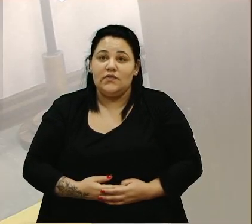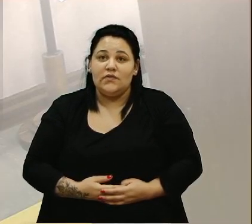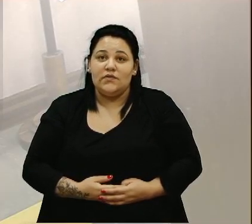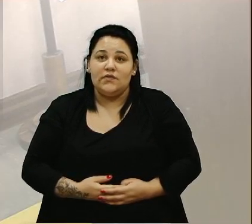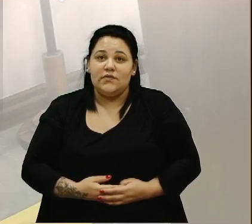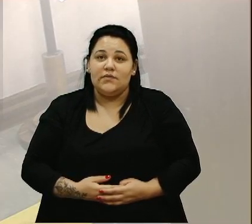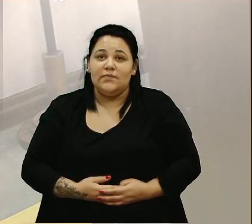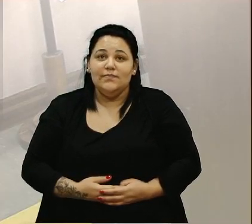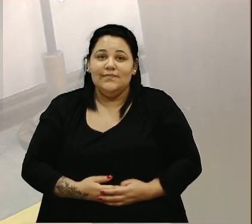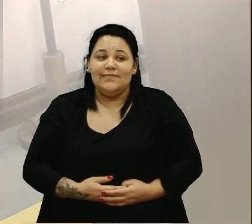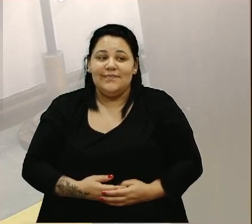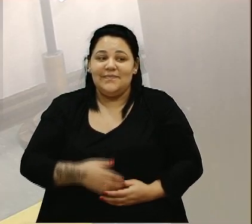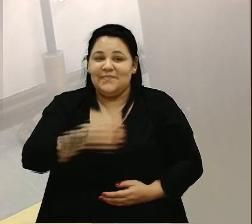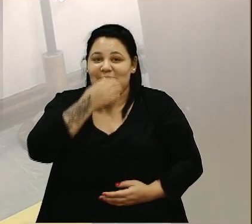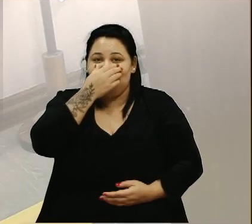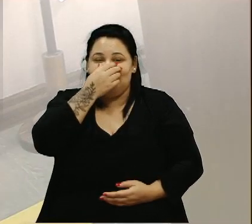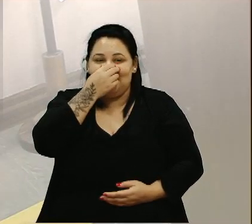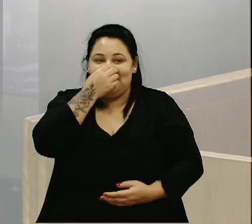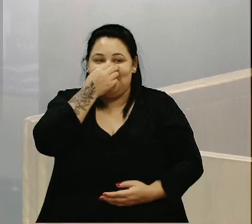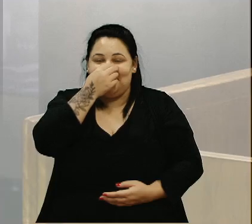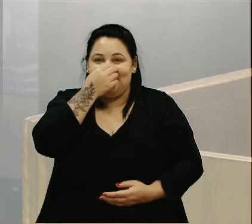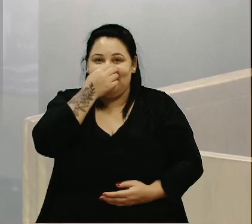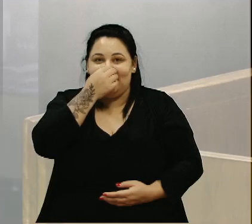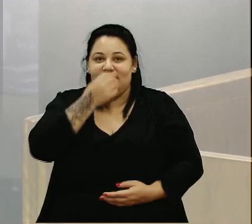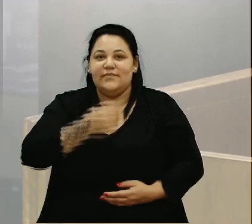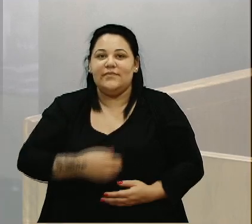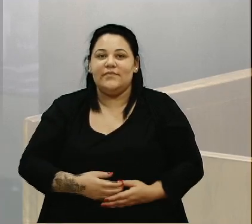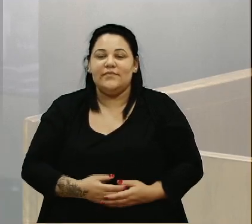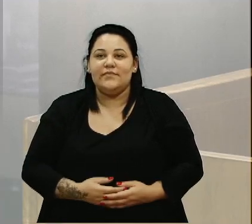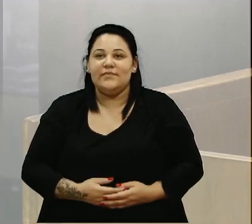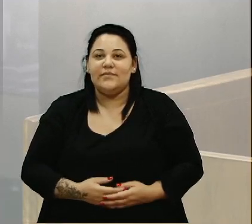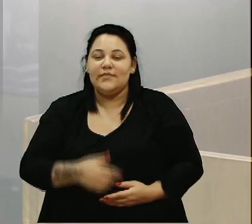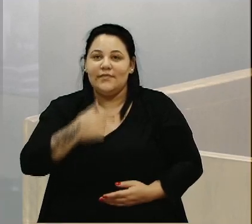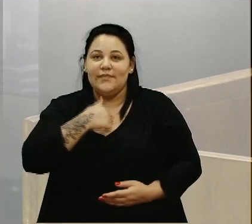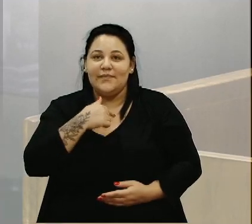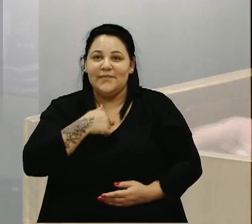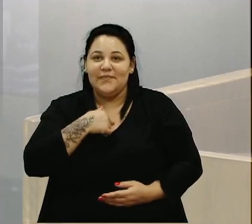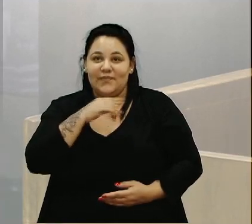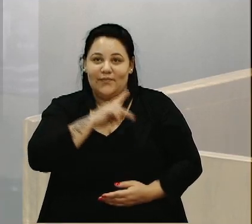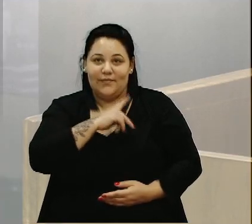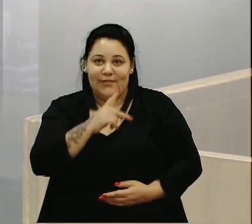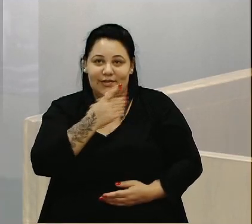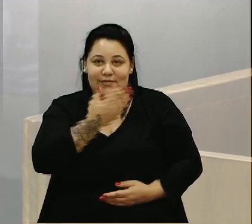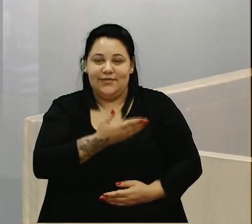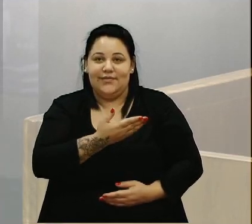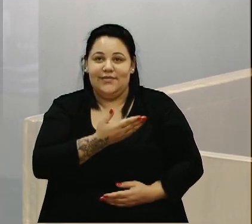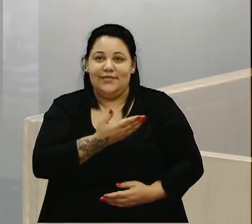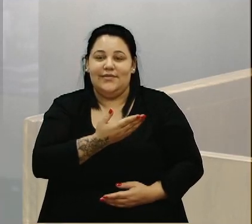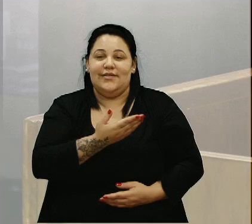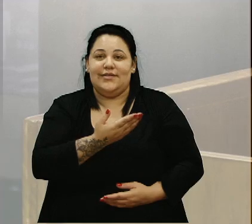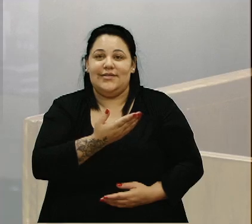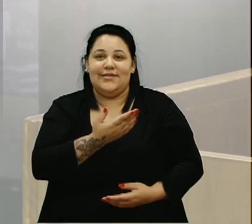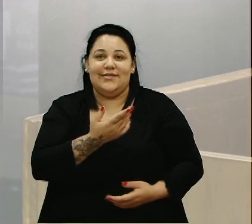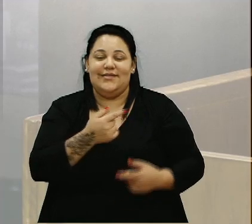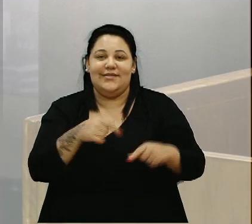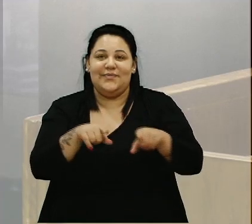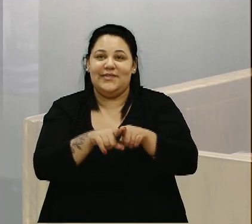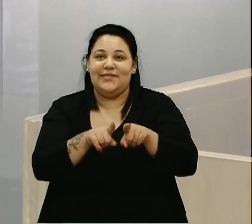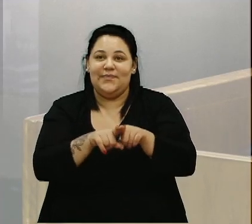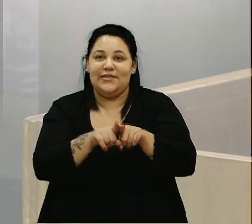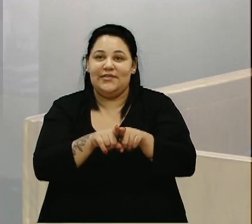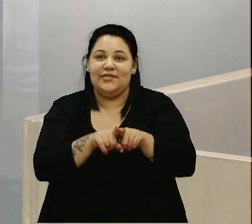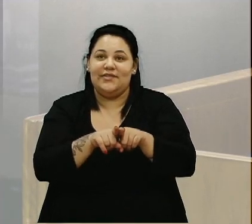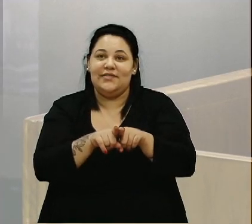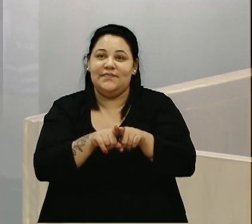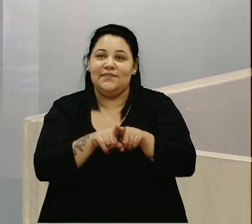assunto é BR-116. Eu, como presidente da frente parlamentar da melhoria da BR-116,